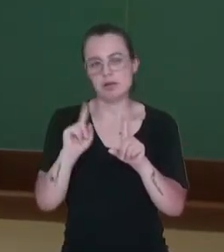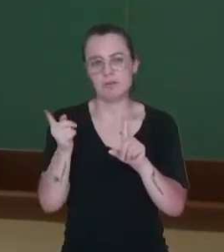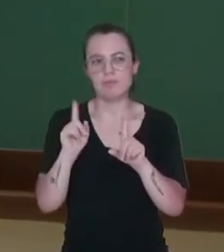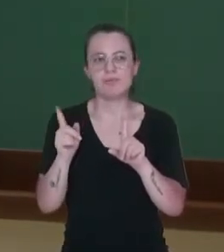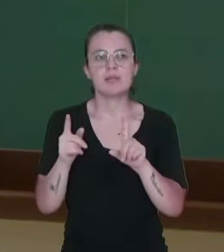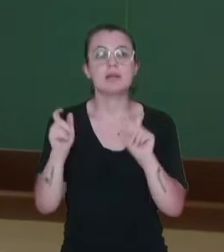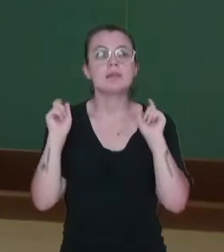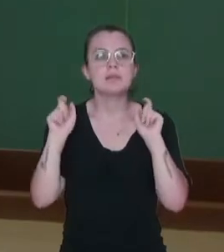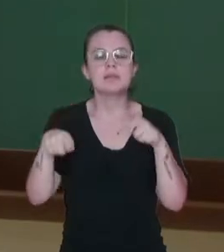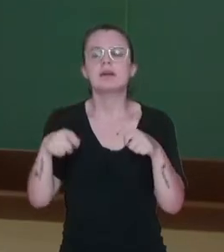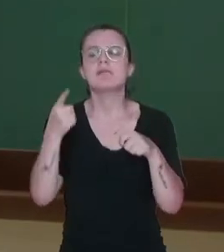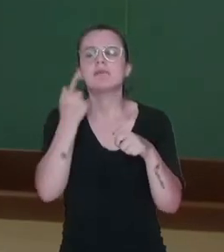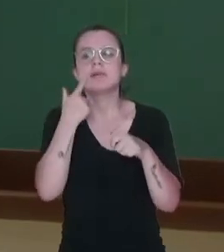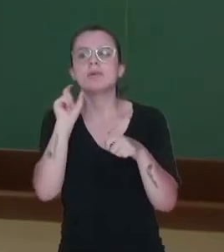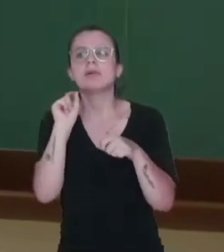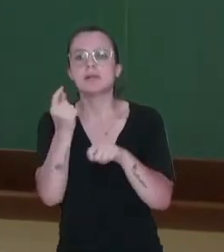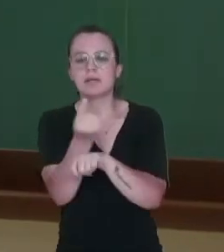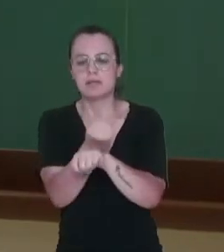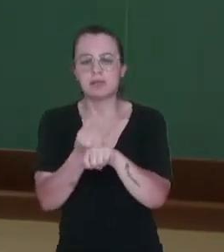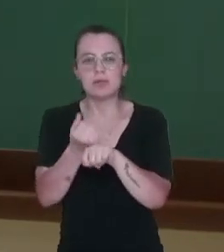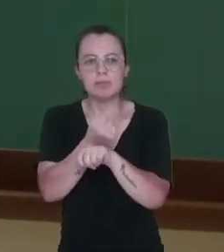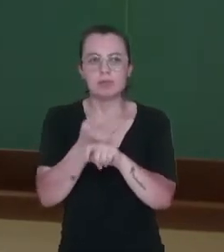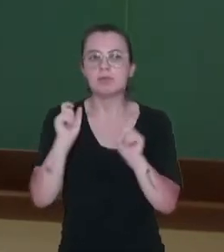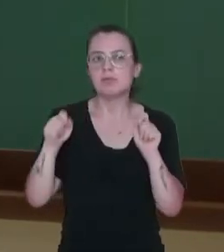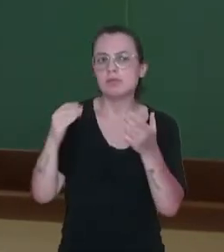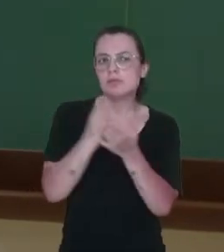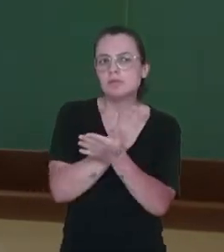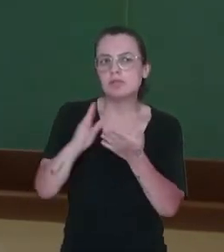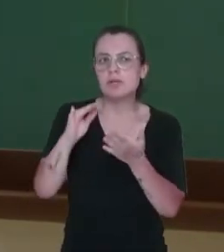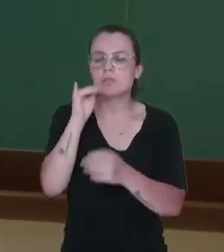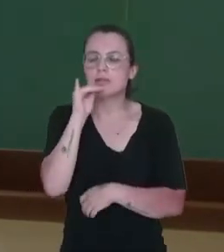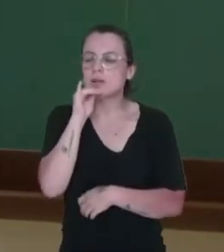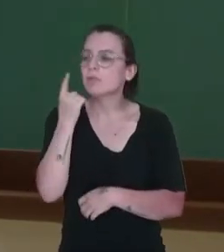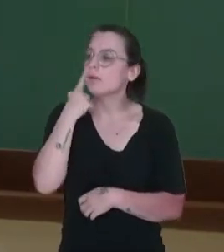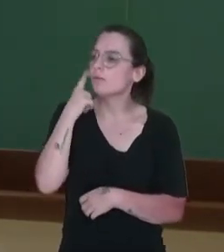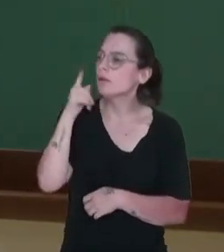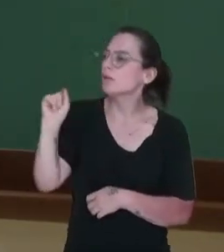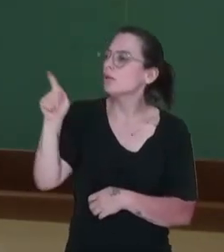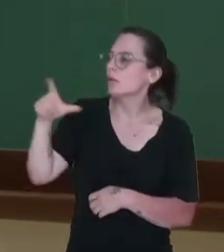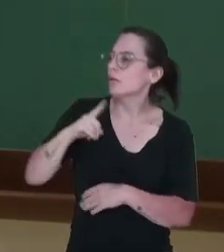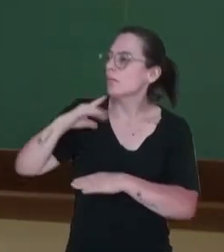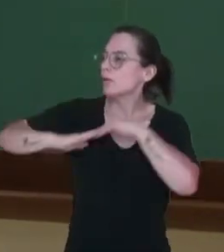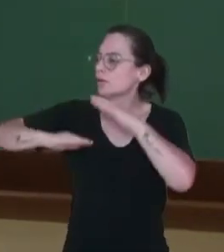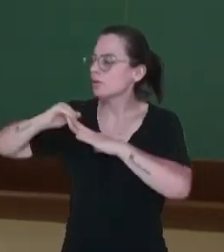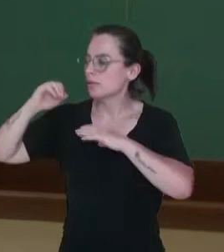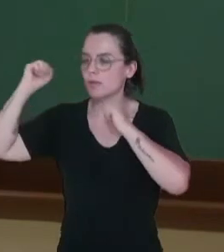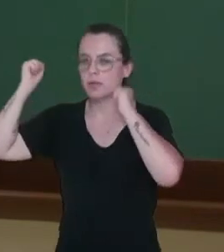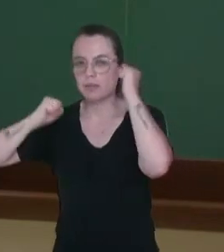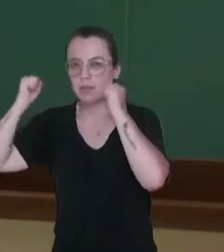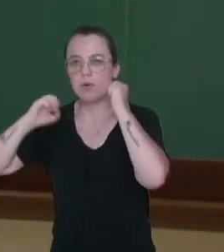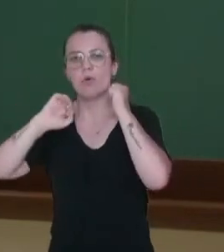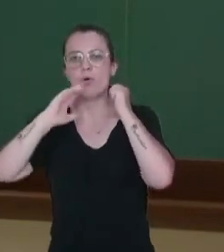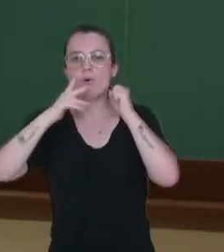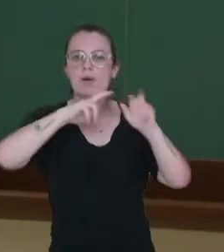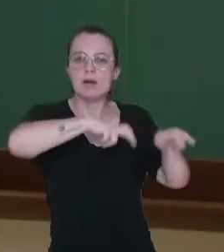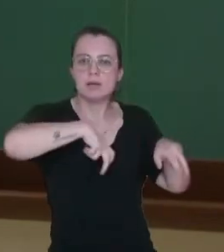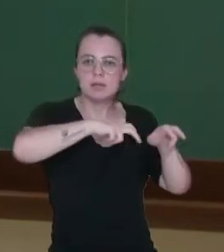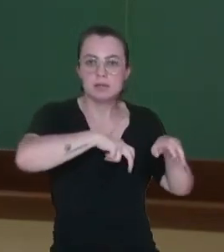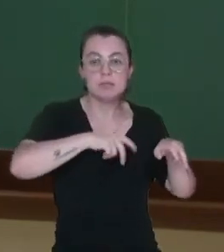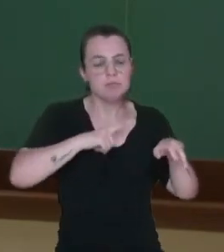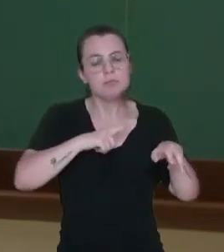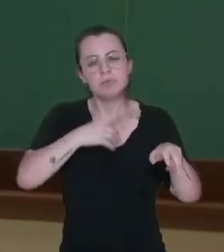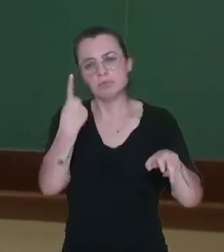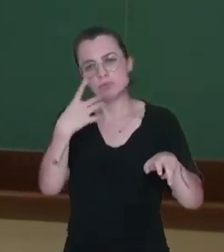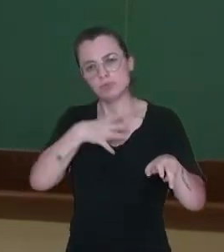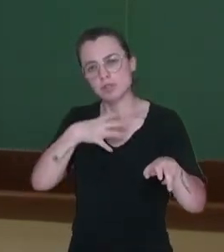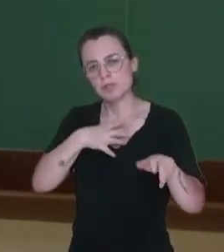posso mapear ou dividir o Brasil considerando ali a produção industrial ou agrícola. Então é um critério econômico,